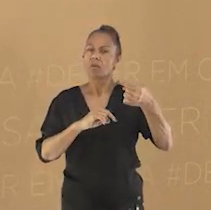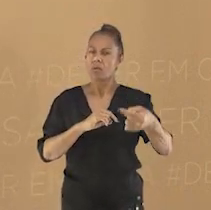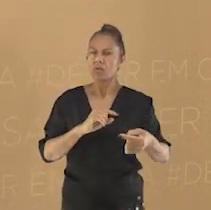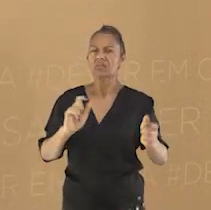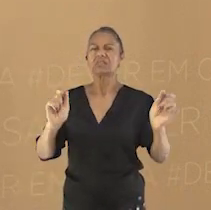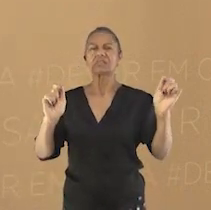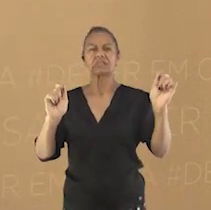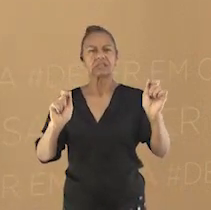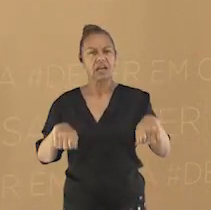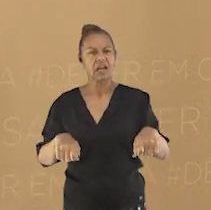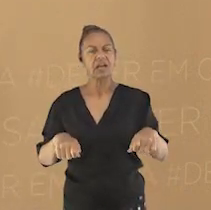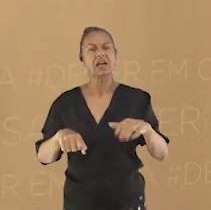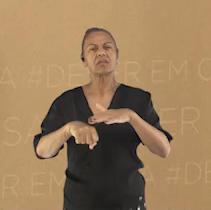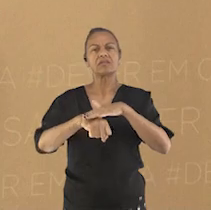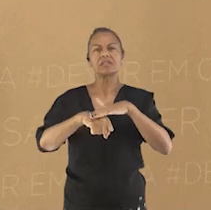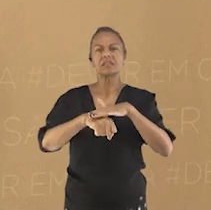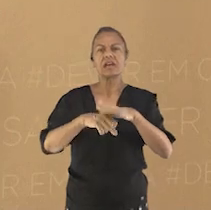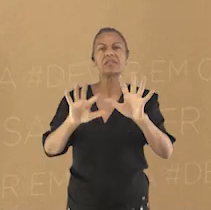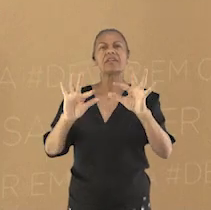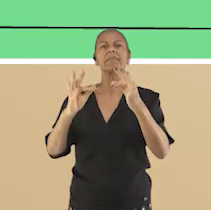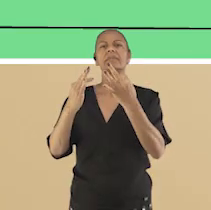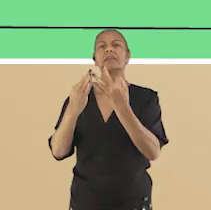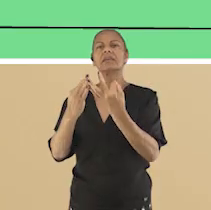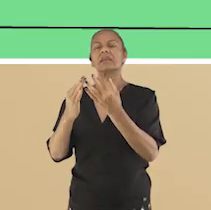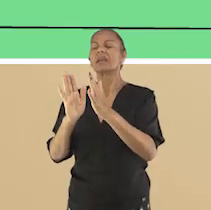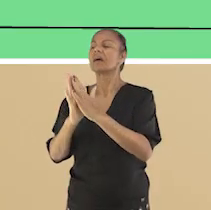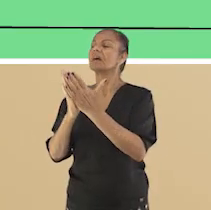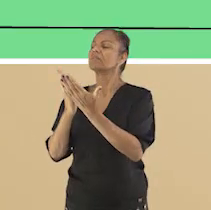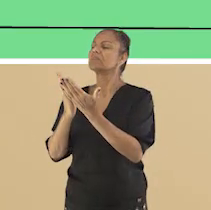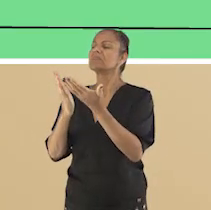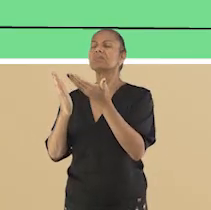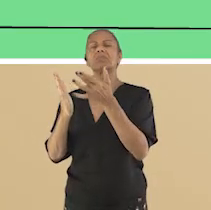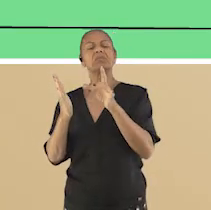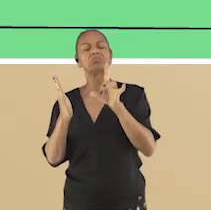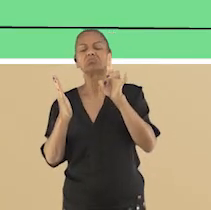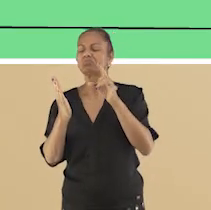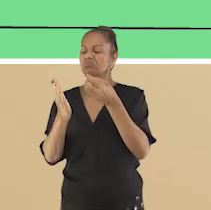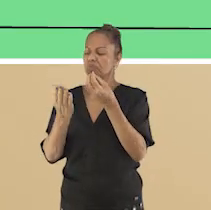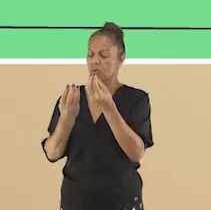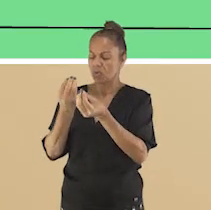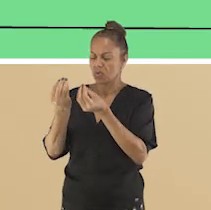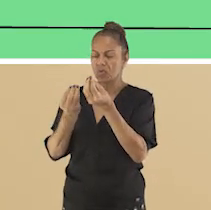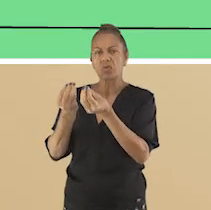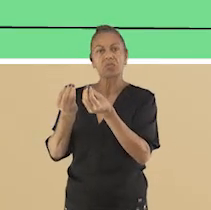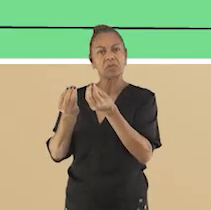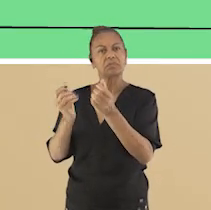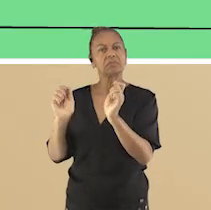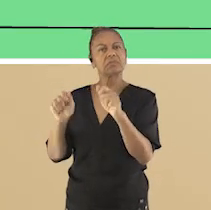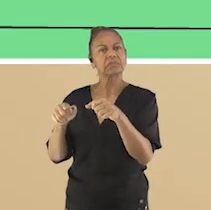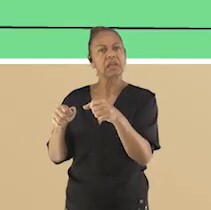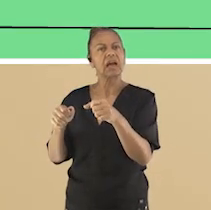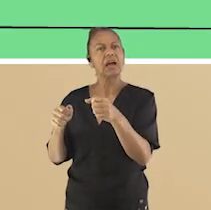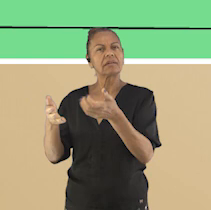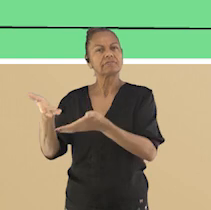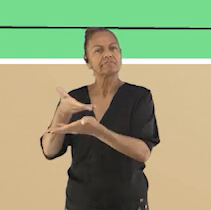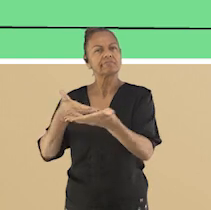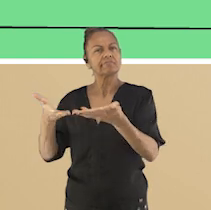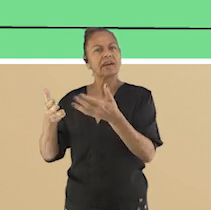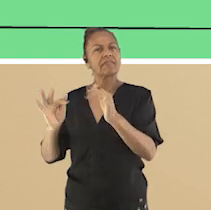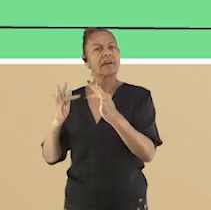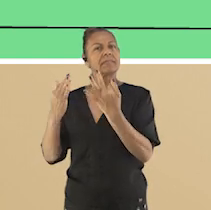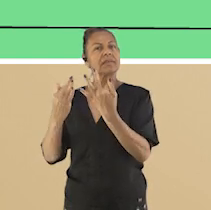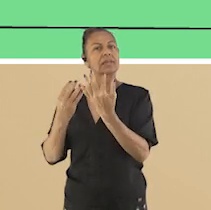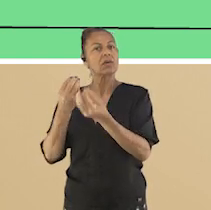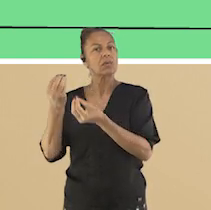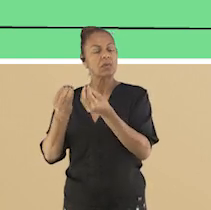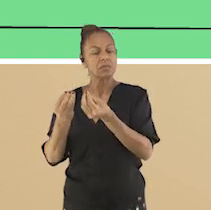sagrado que tem aí no seu lar. Você sabia que a Bíblia, o livro sagrado do cristianismo, é